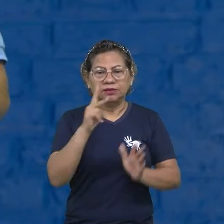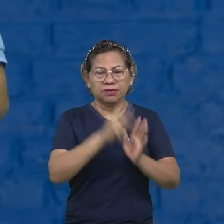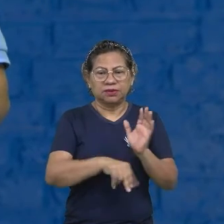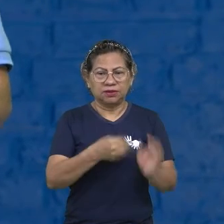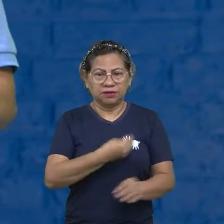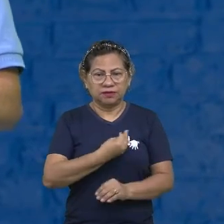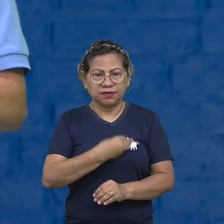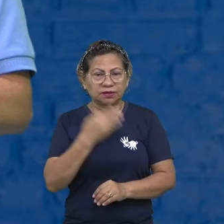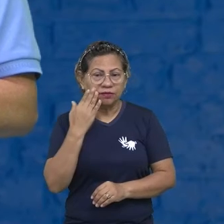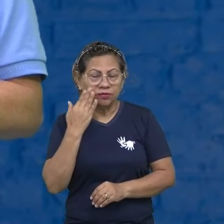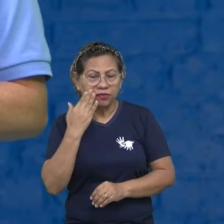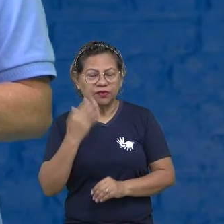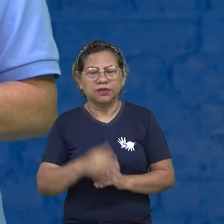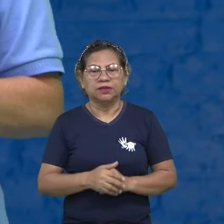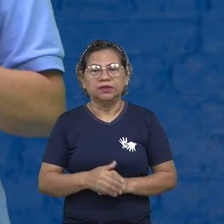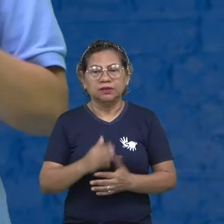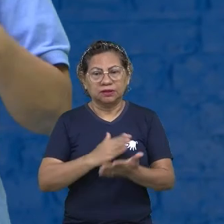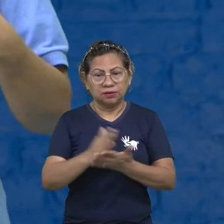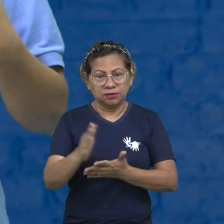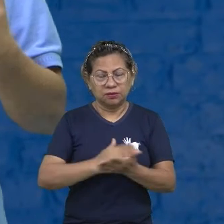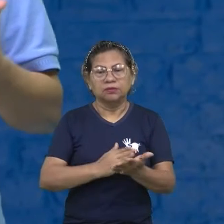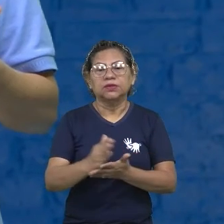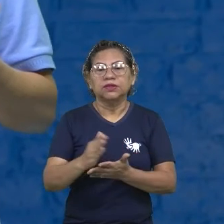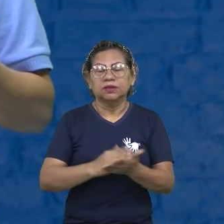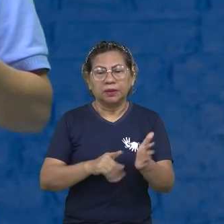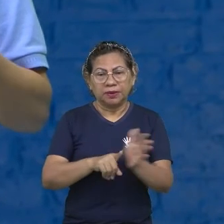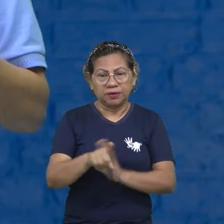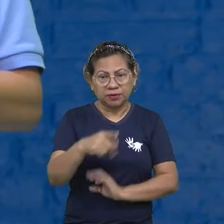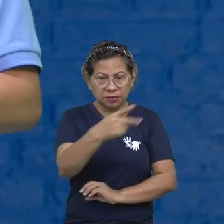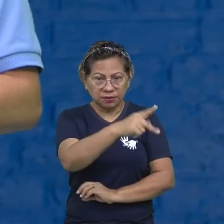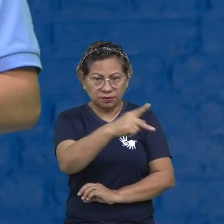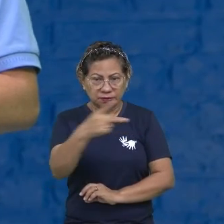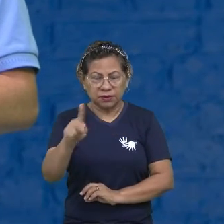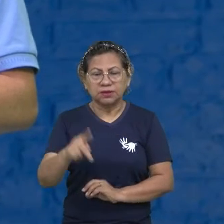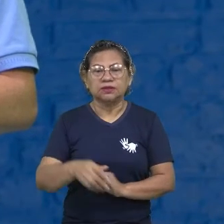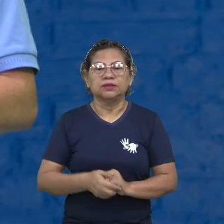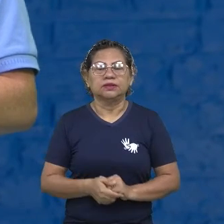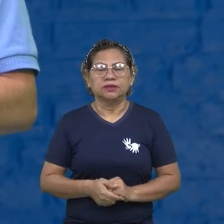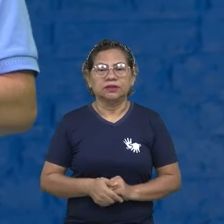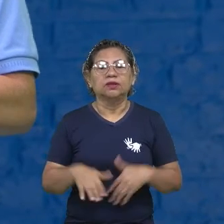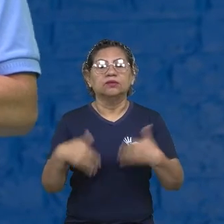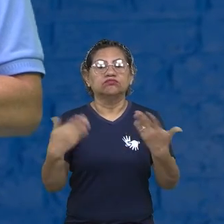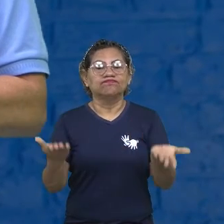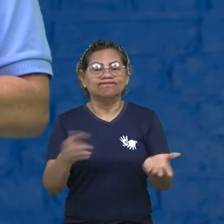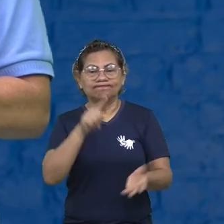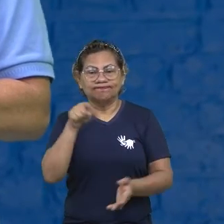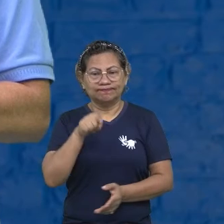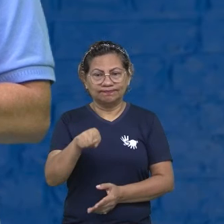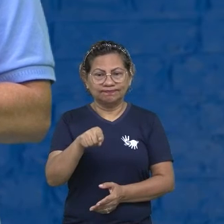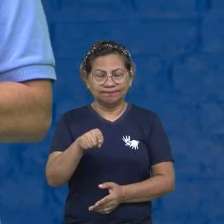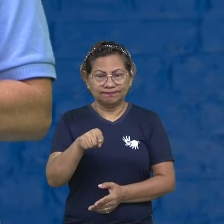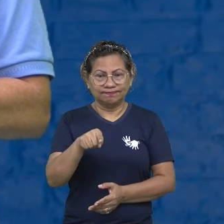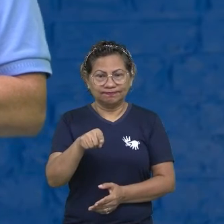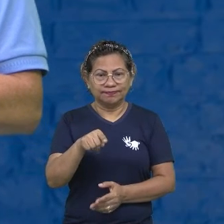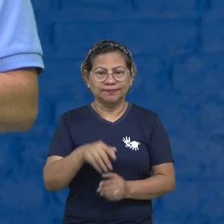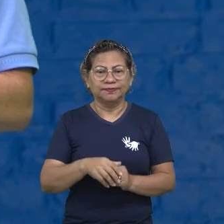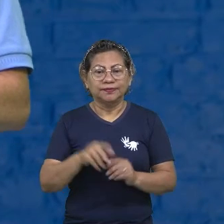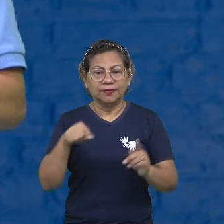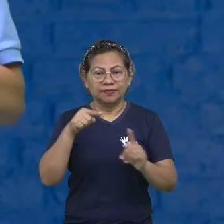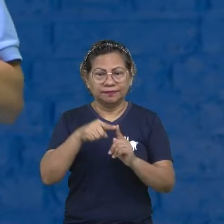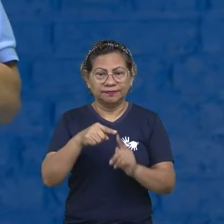Então nós temos aqui algumas perguntas para você definir o seu projeto de vida. Vamos lá ver quais são essas perguntas.